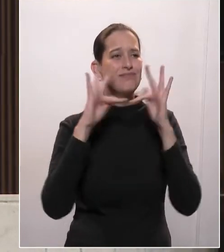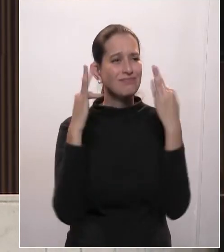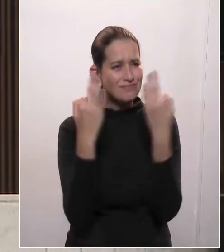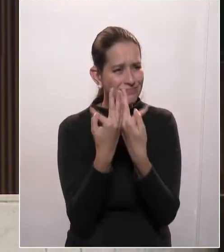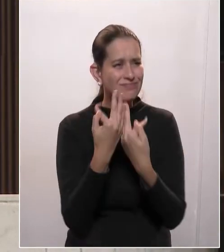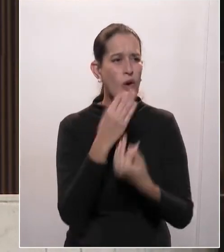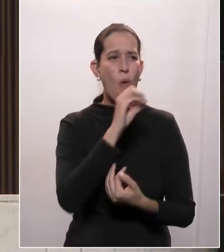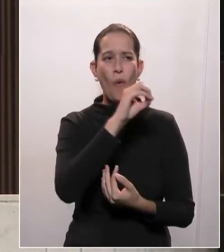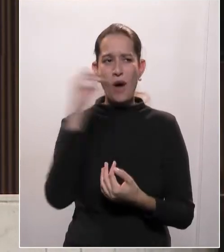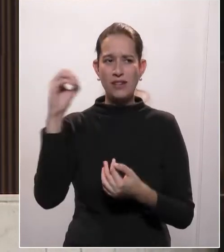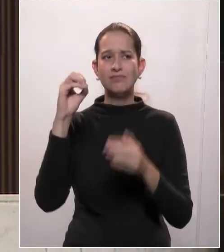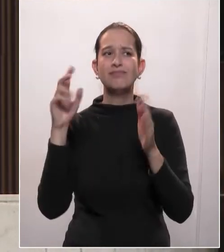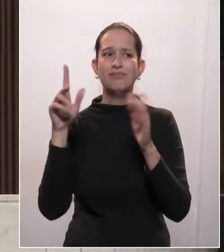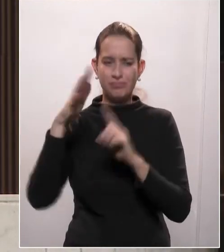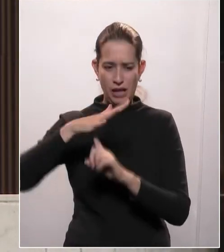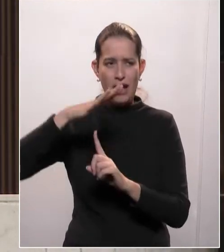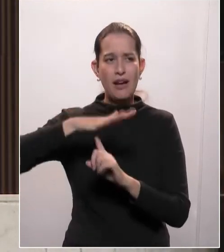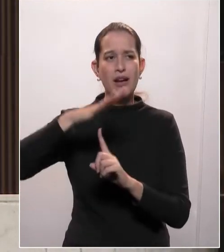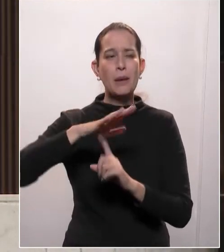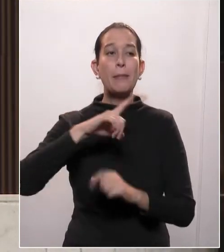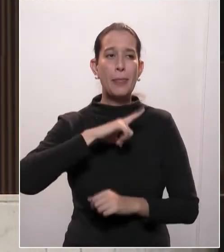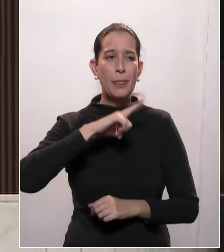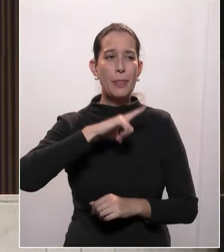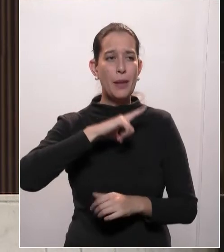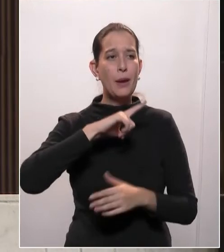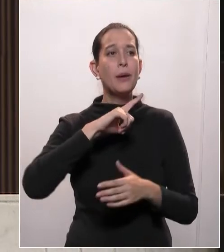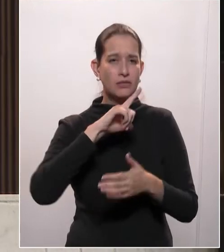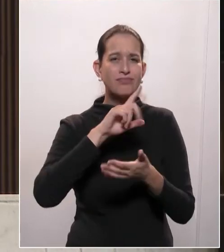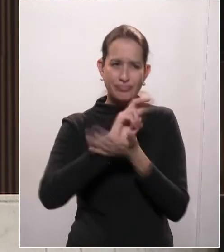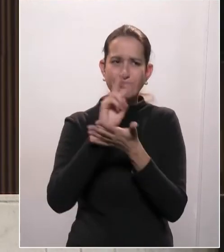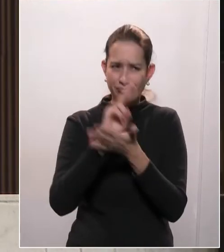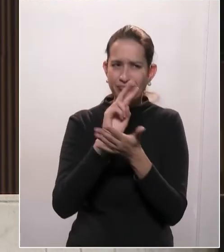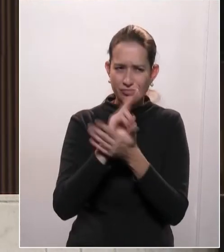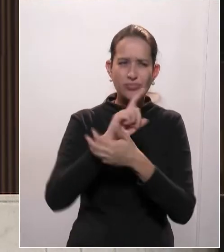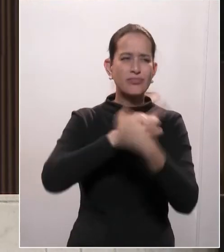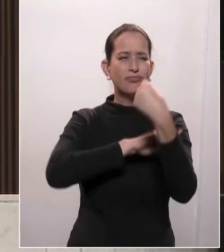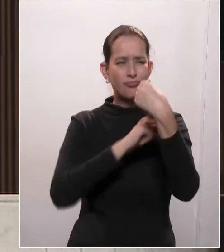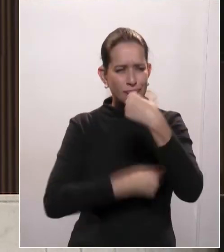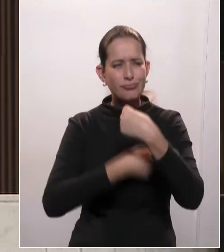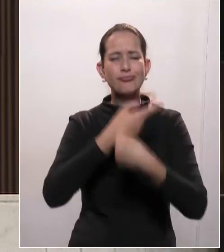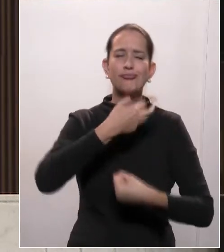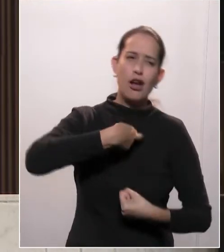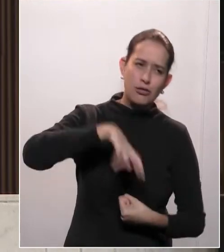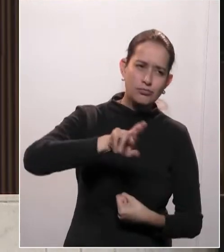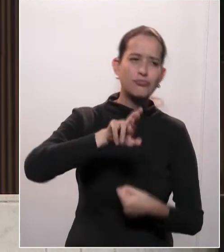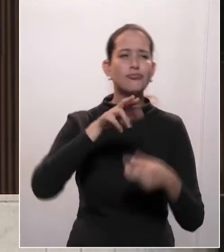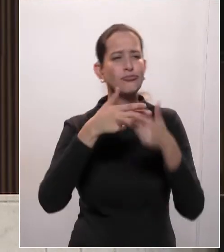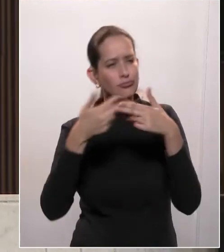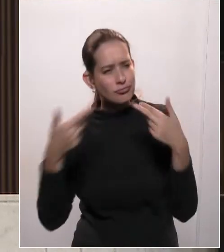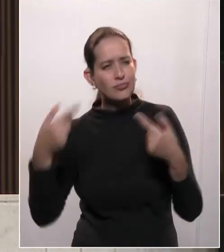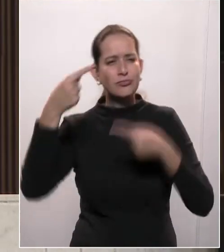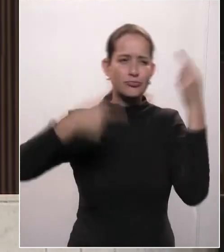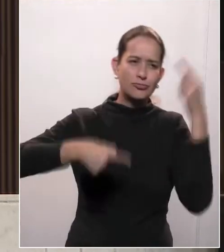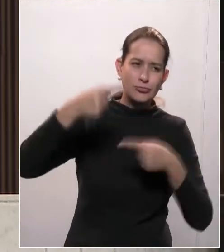Então, há relatos de várias autoridades, inclusive autoridades religiosas, autoridades puristas.